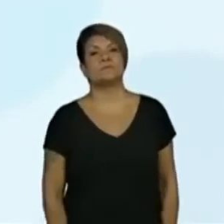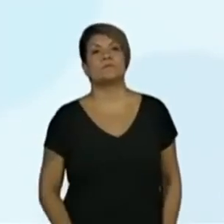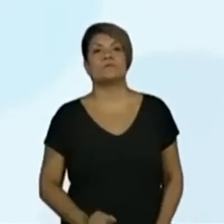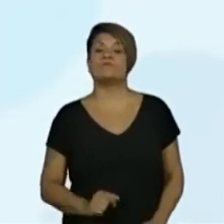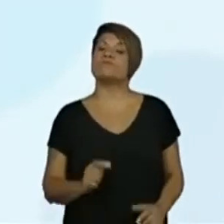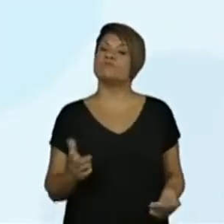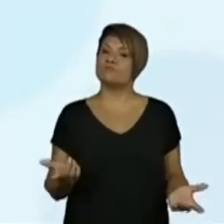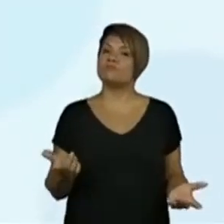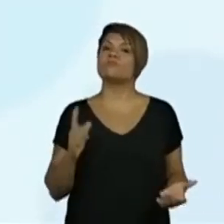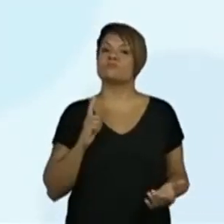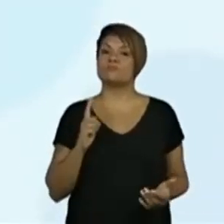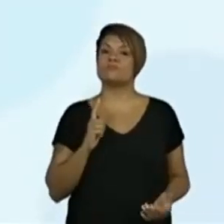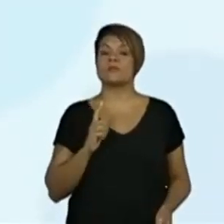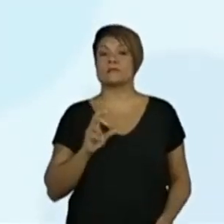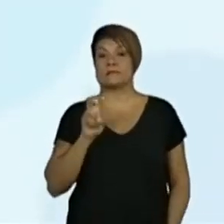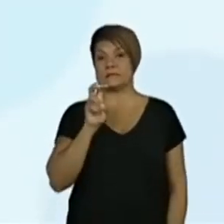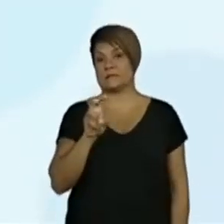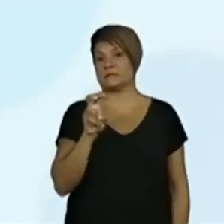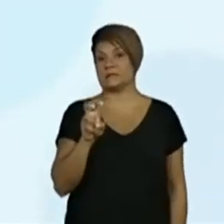Compondo cinco letras para formar a Uriel.